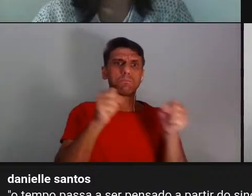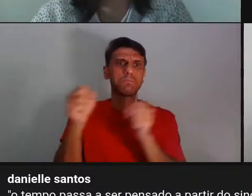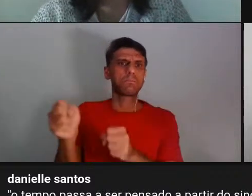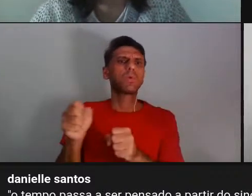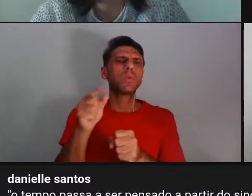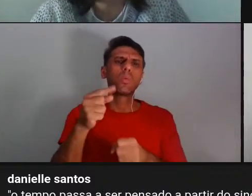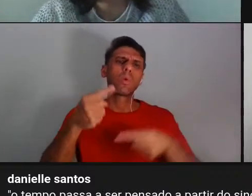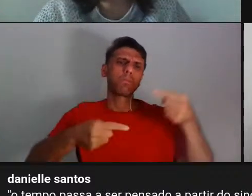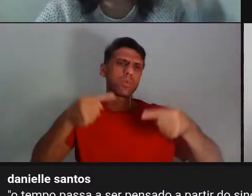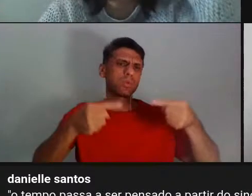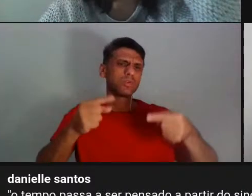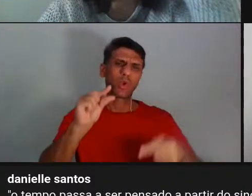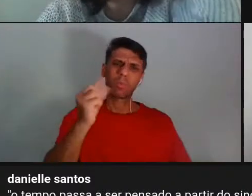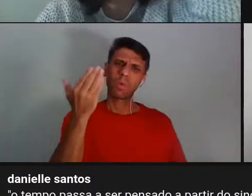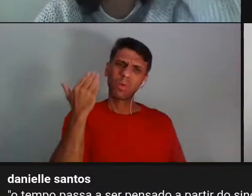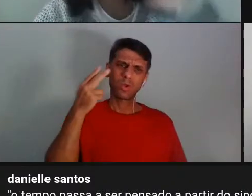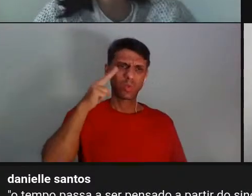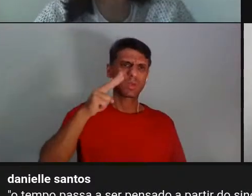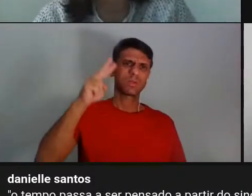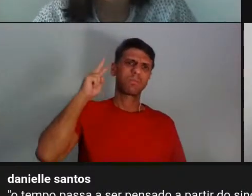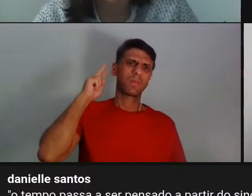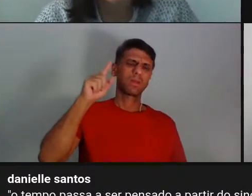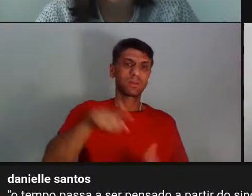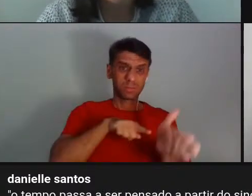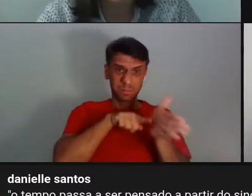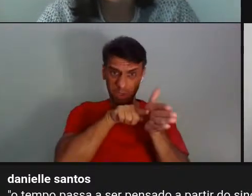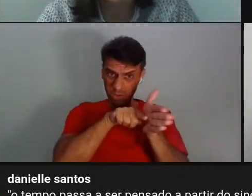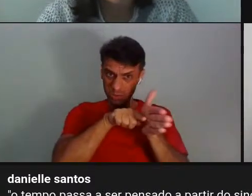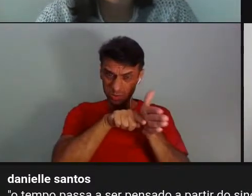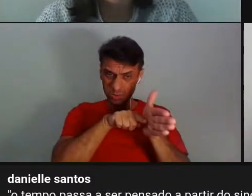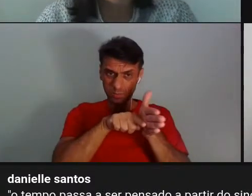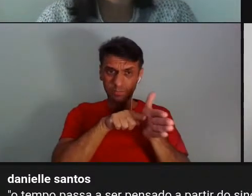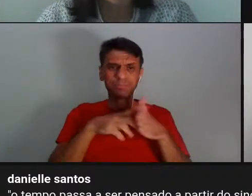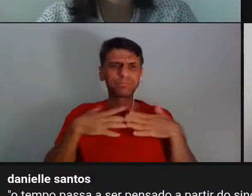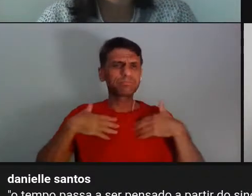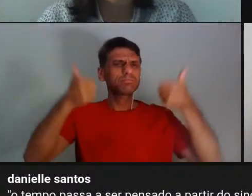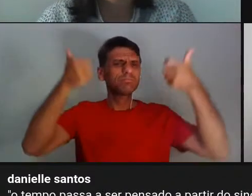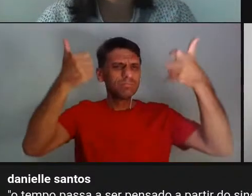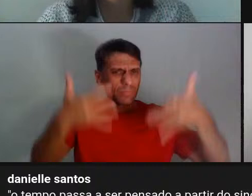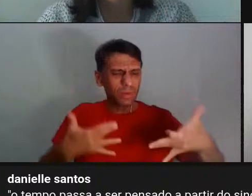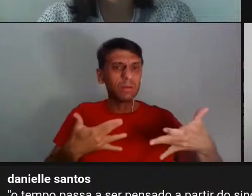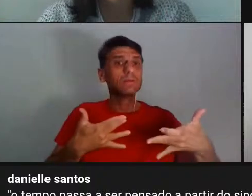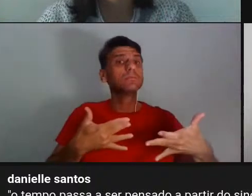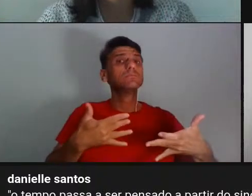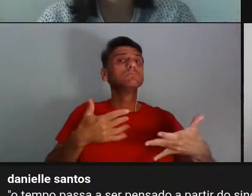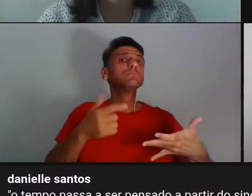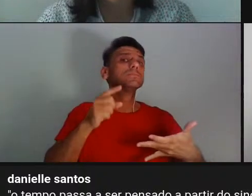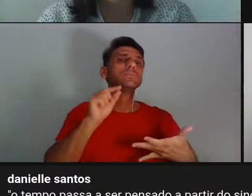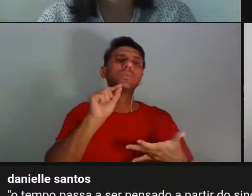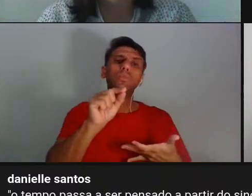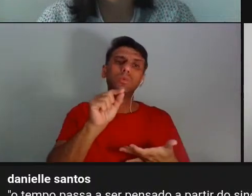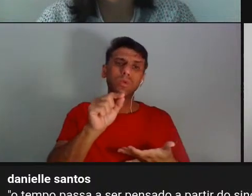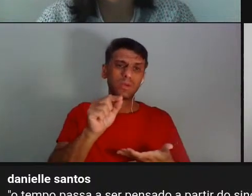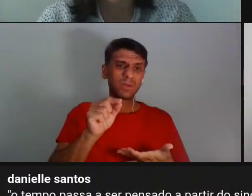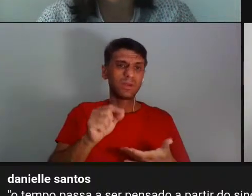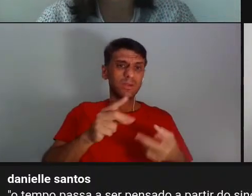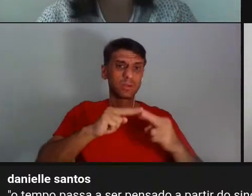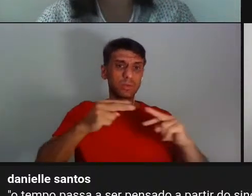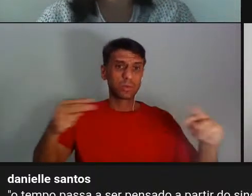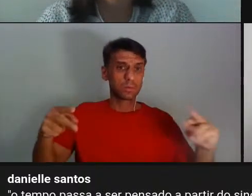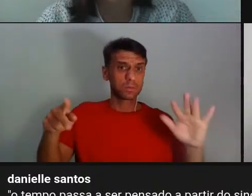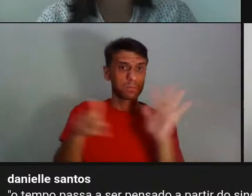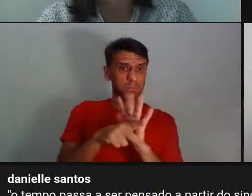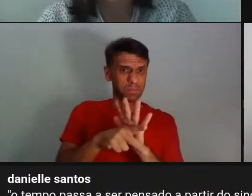Recentemente, agora, há duas semanas, saiu uma pesquisa falando sobre o código genético dos cearenses